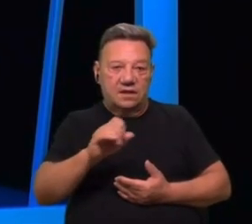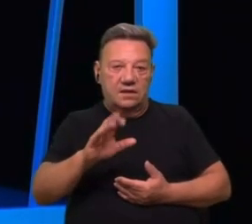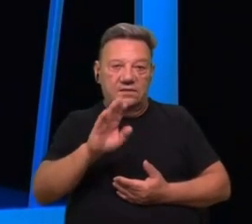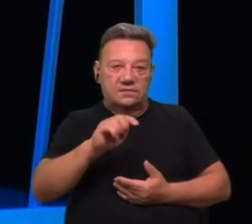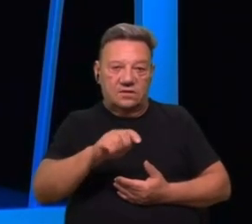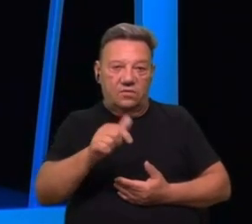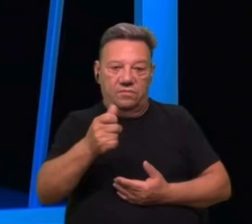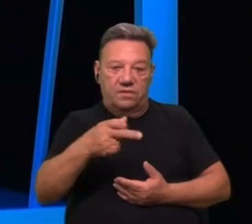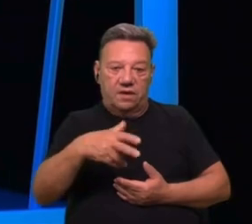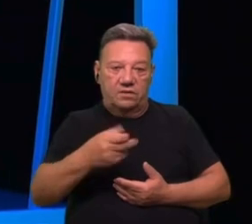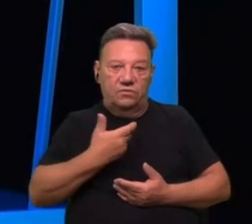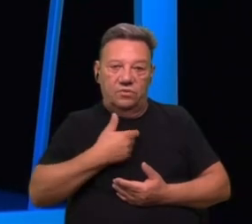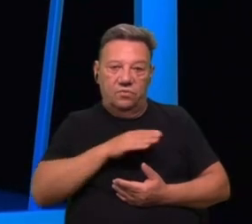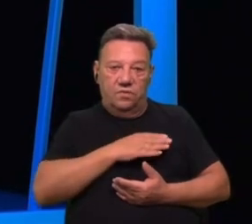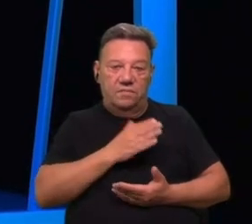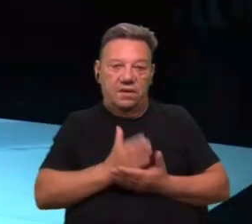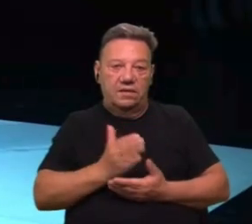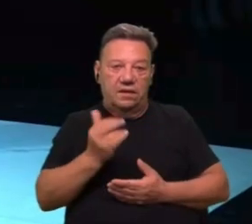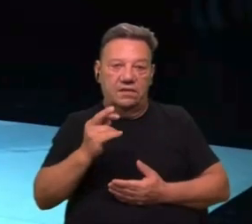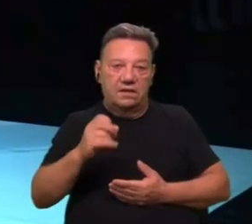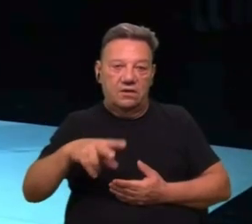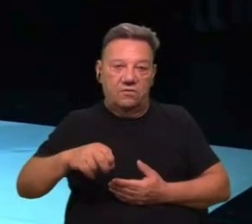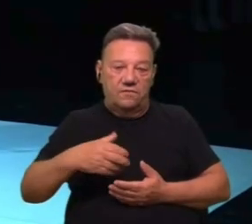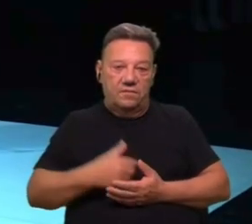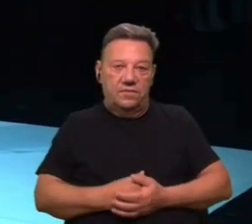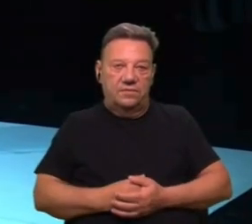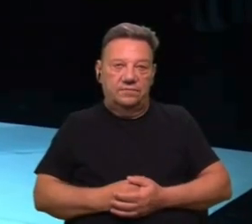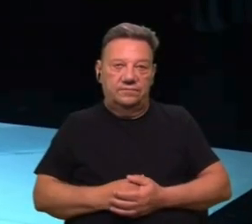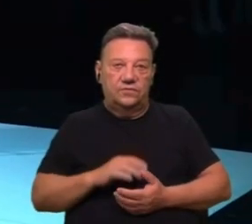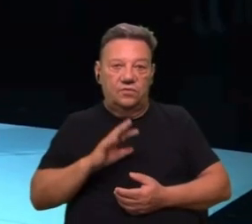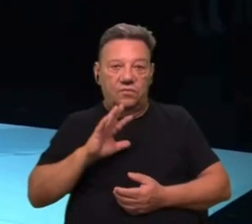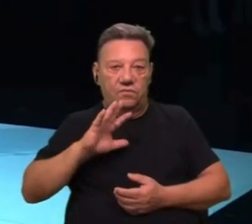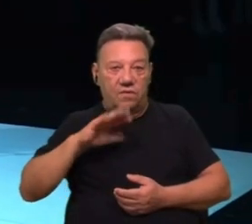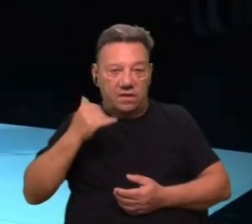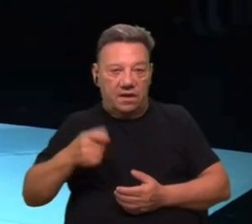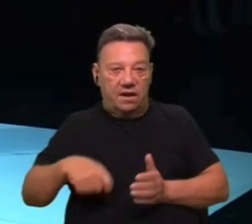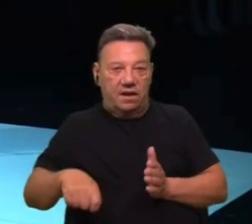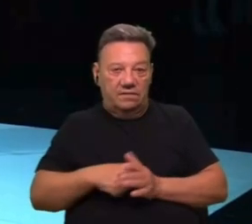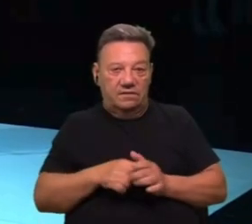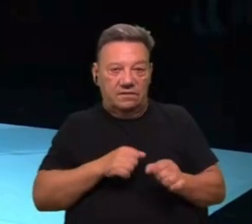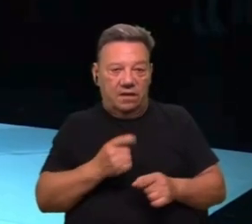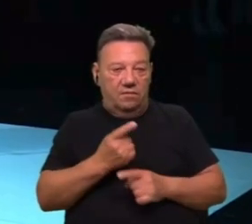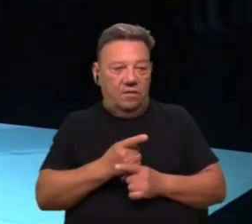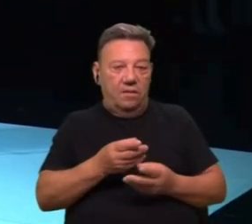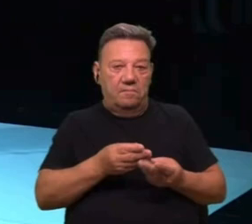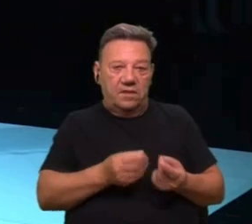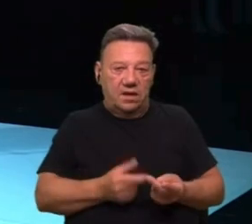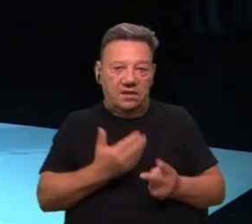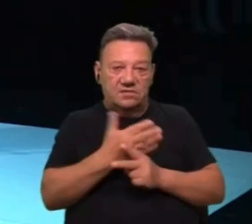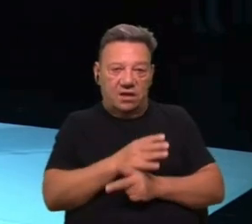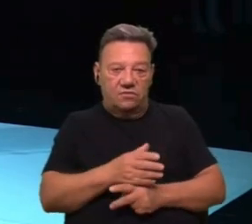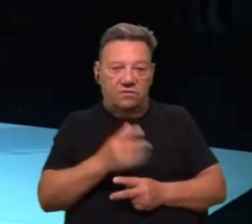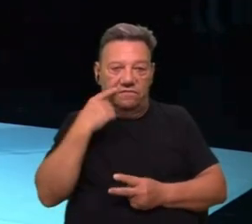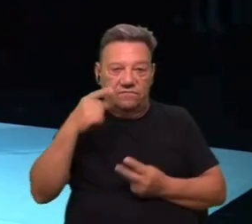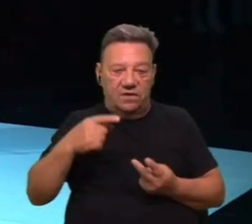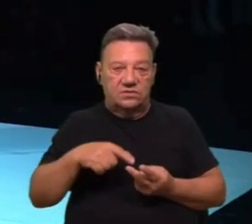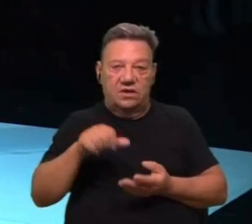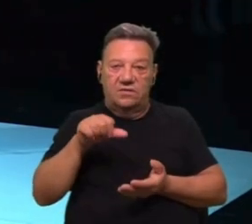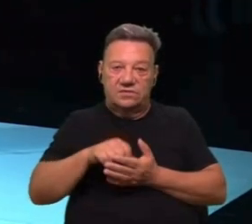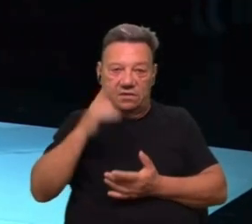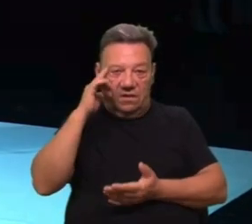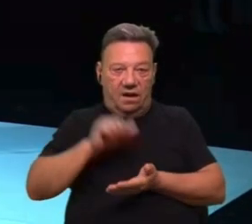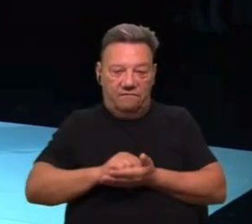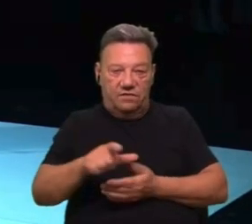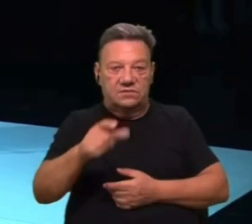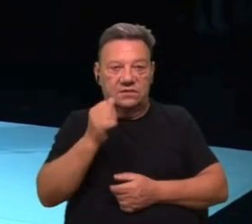Bernardo, em Coimbra, até 30 de novembro. Qualquer atentado, dano material, incêndio, pilhagem a um centro de lavagem,